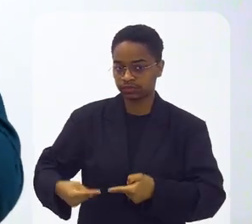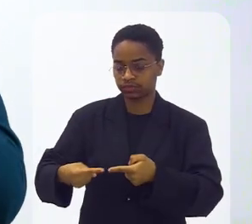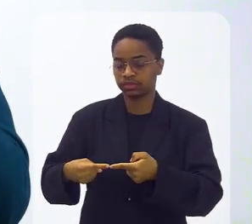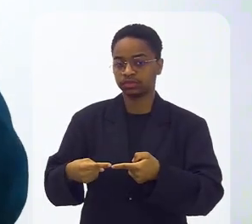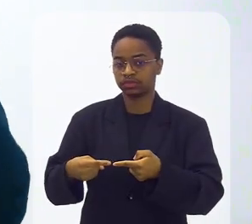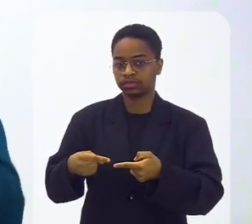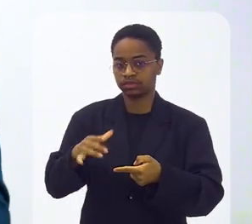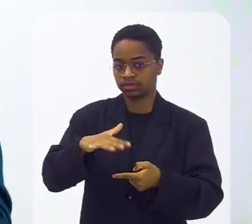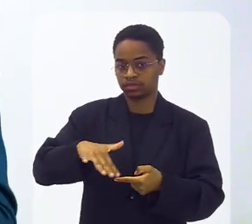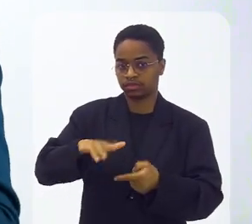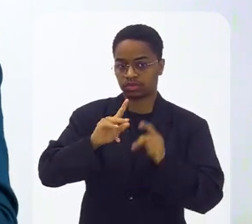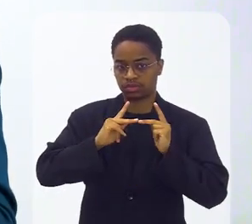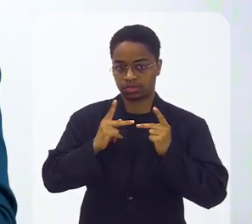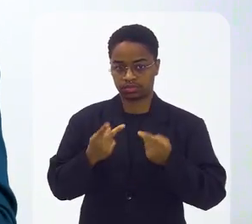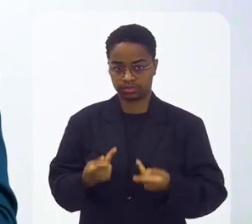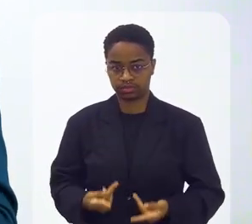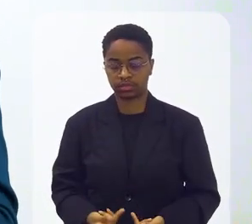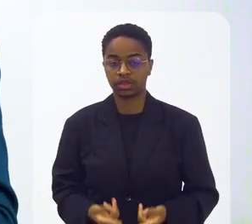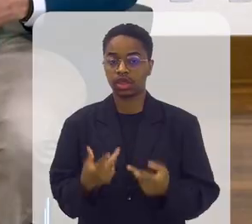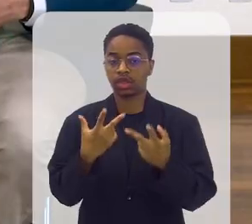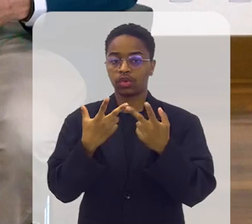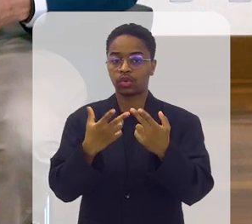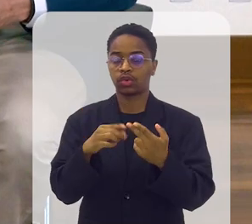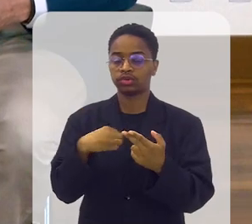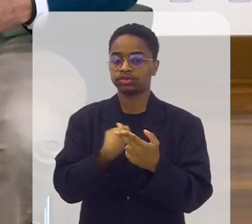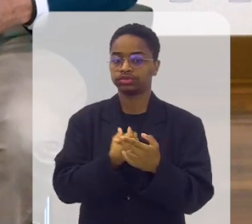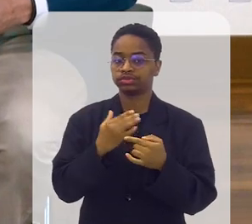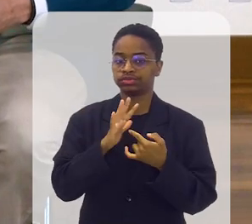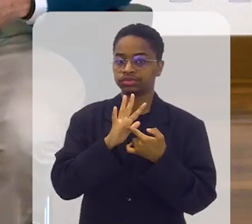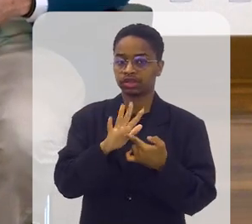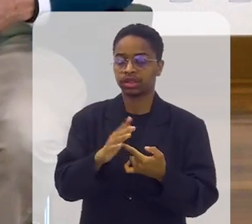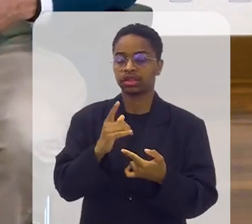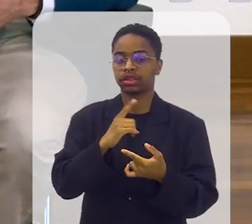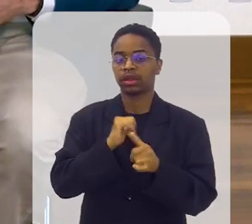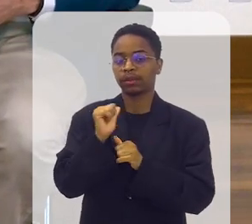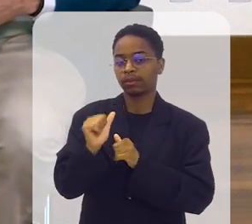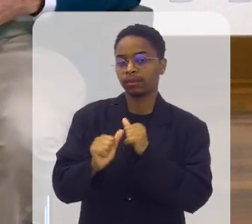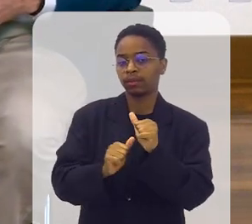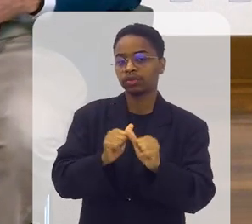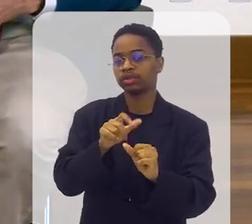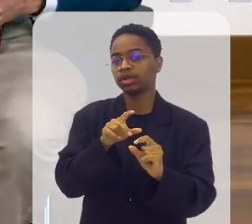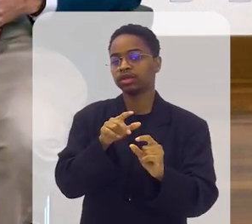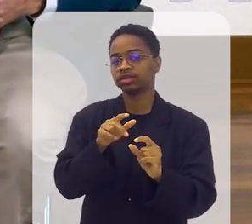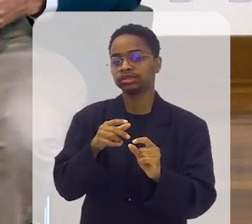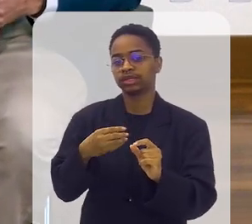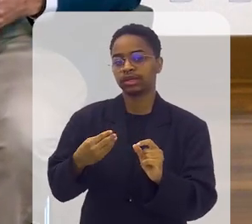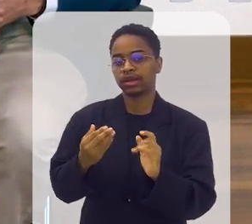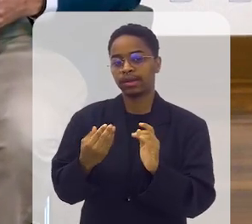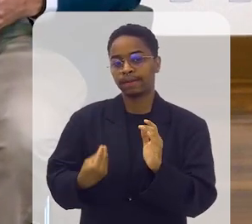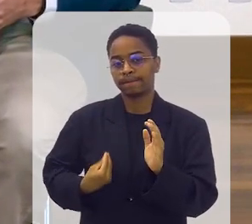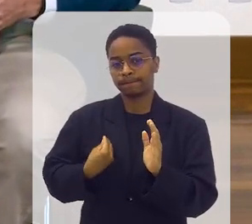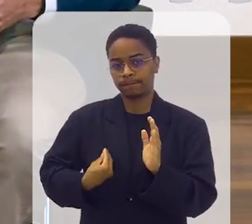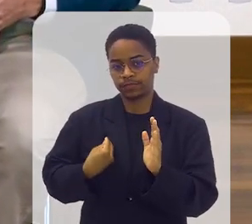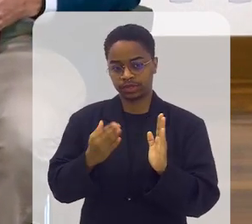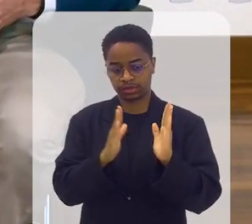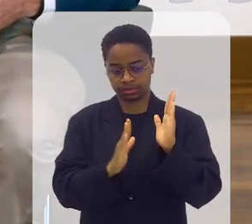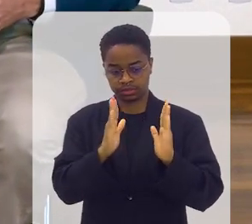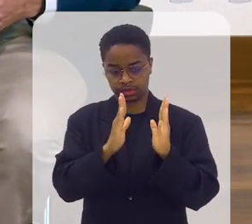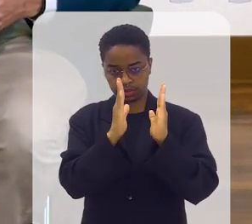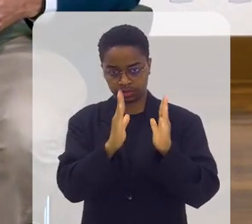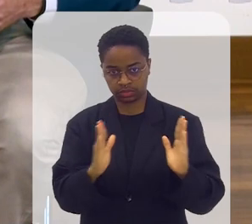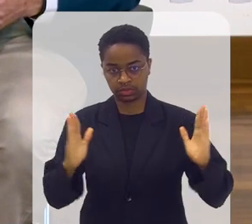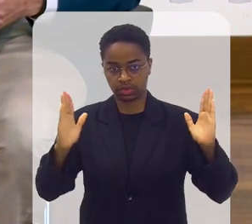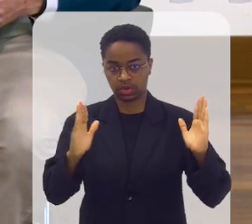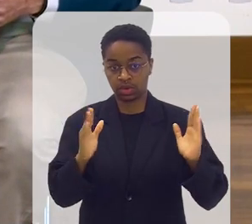está colocado para a humanidade, como nós trouxemos aqui. Há uma mudança de expectativa de vida de 46 para